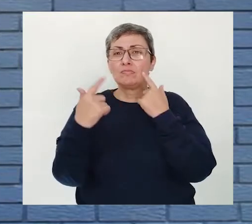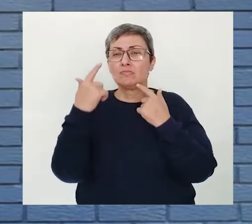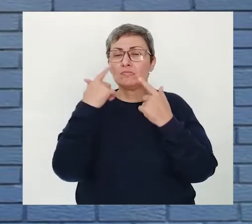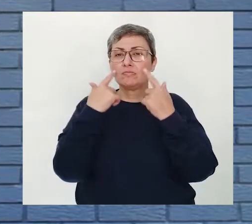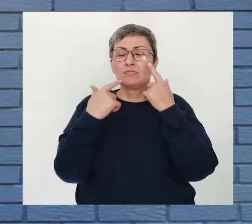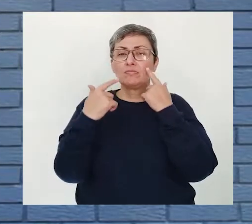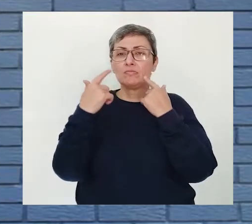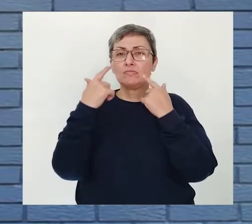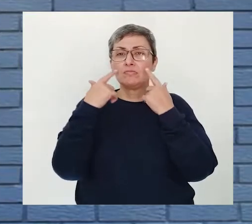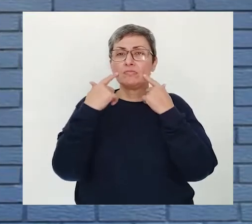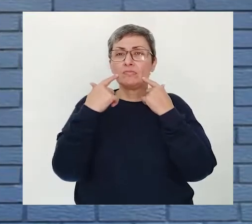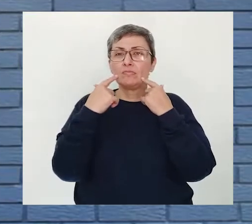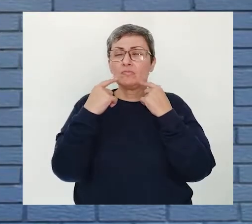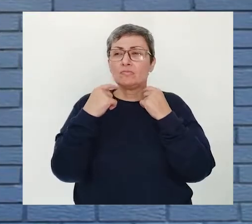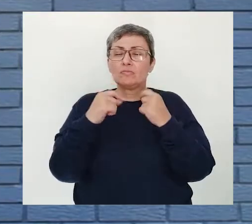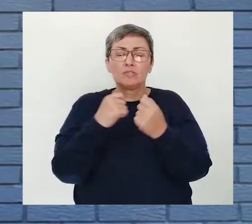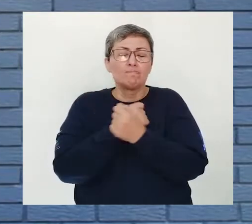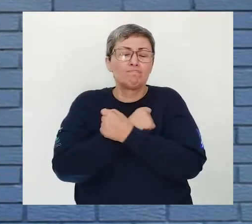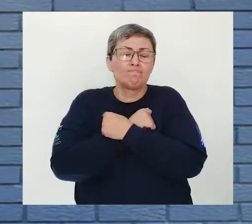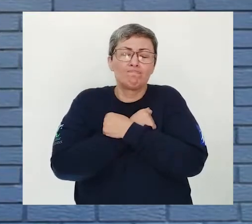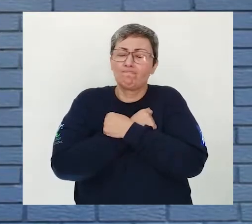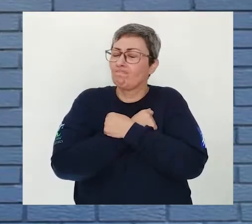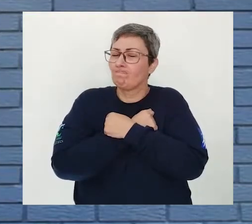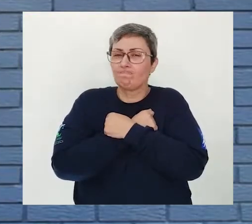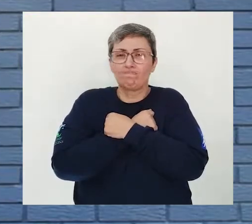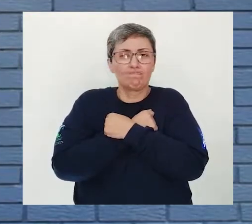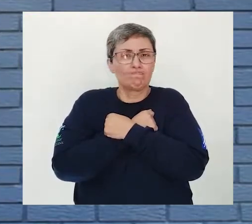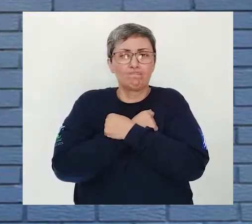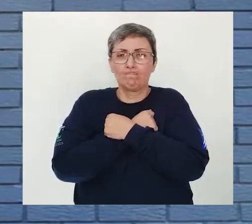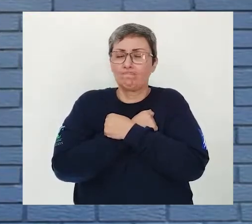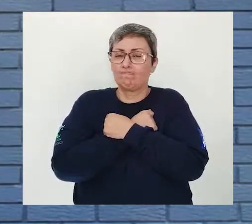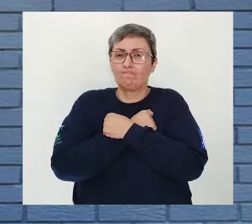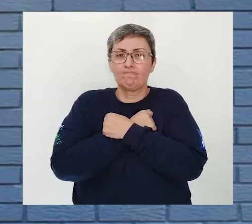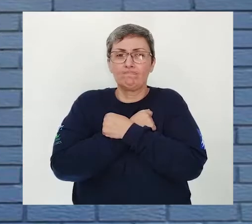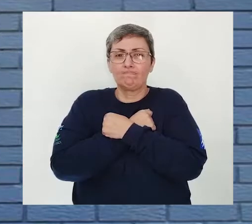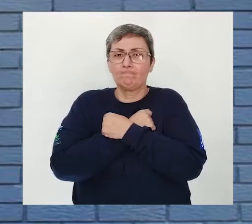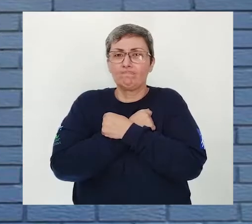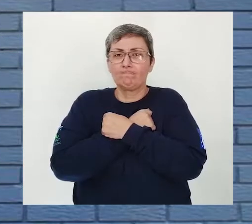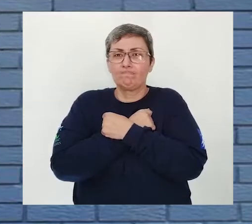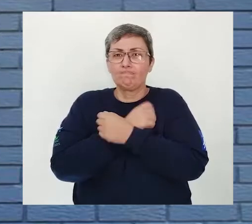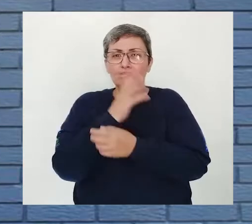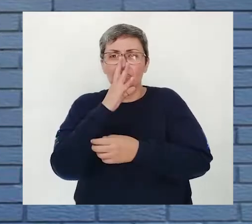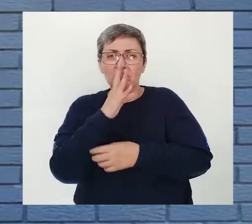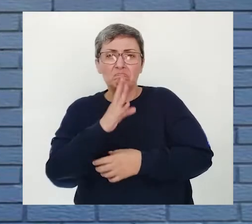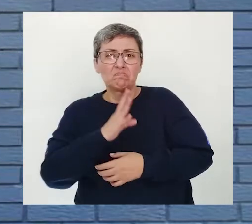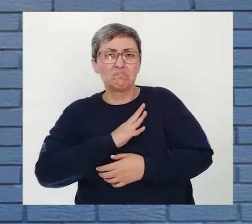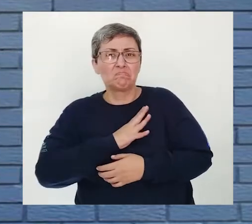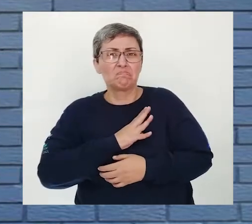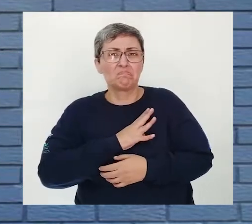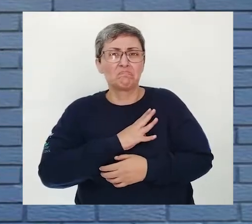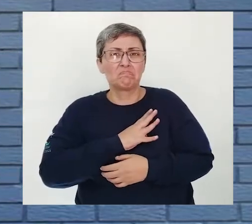Não abraçar Ser acusada